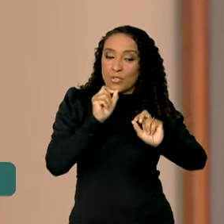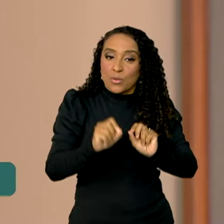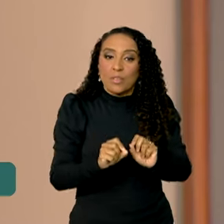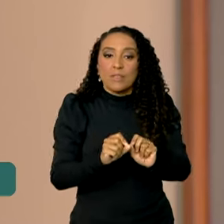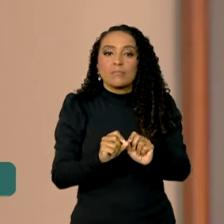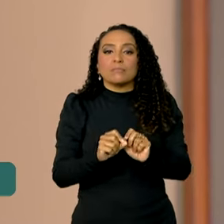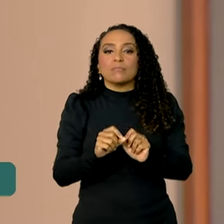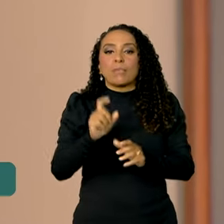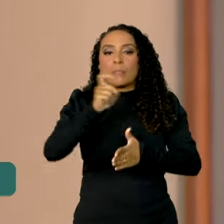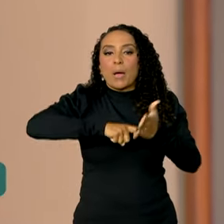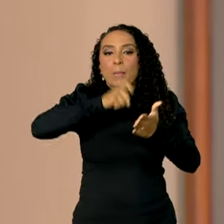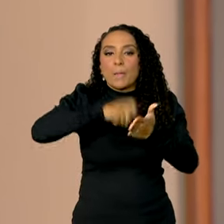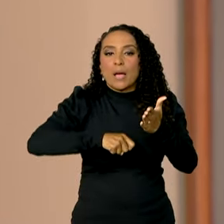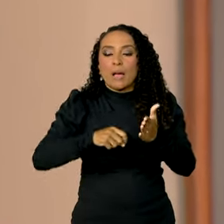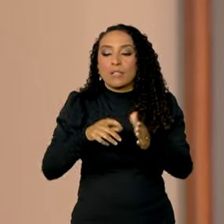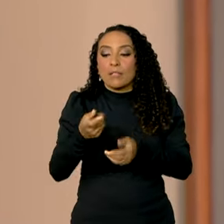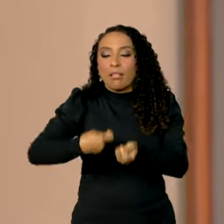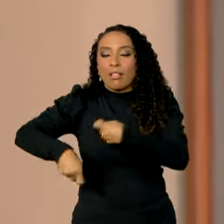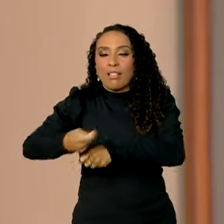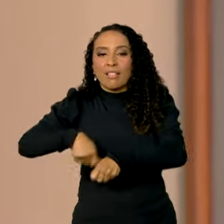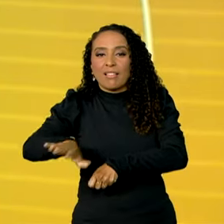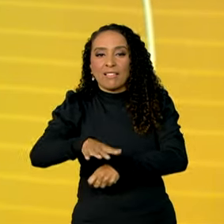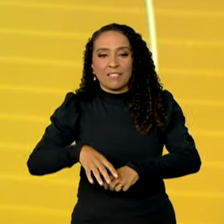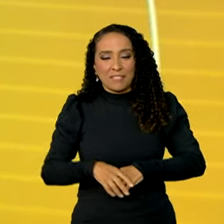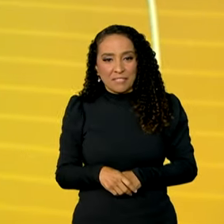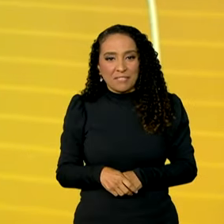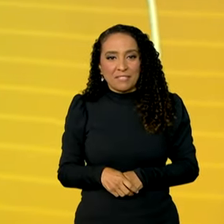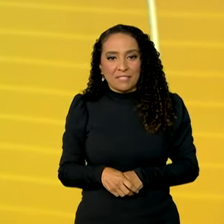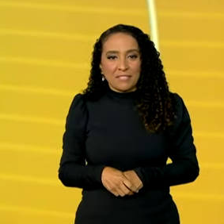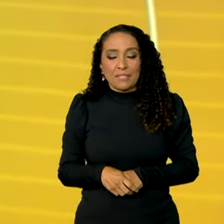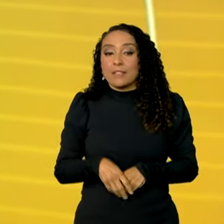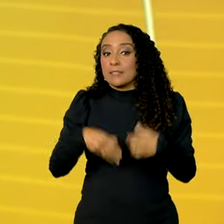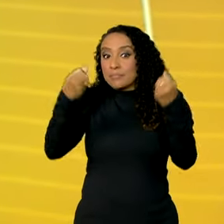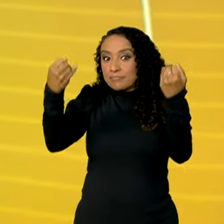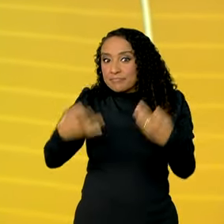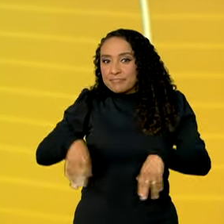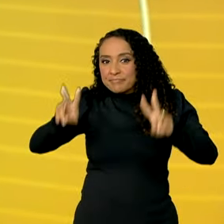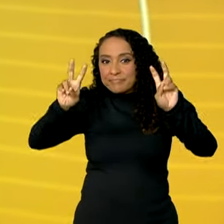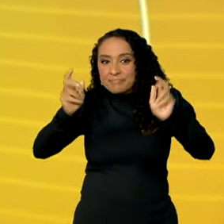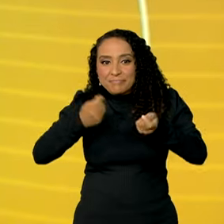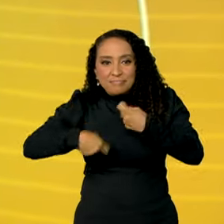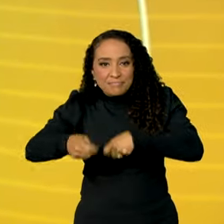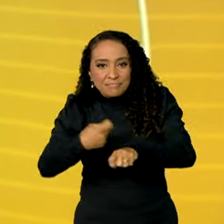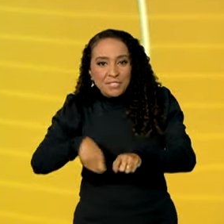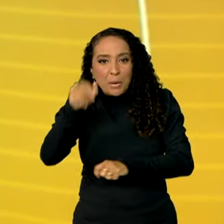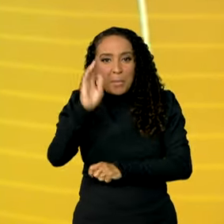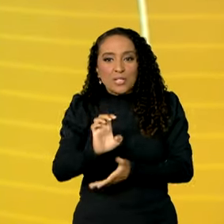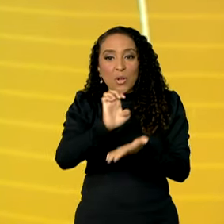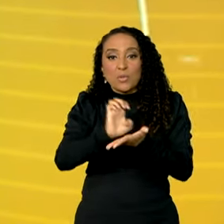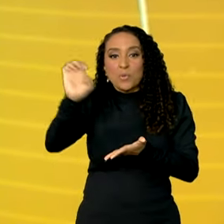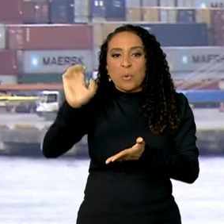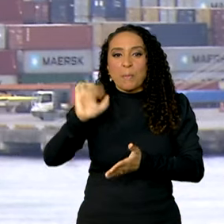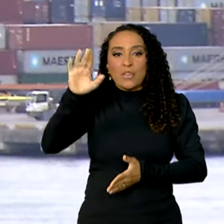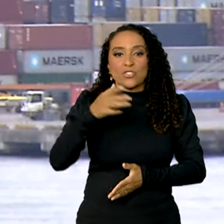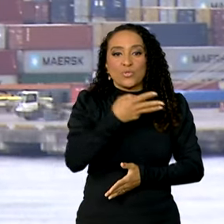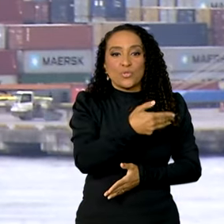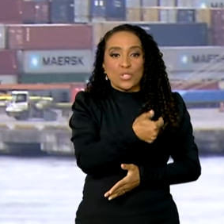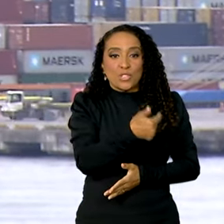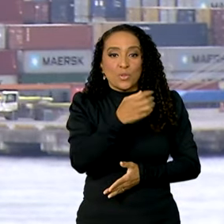para as tarifas cobradas no mercado. E por falar em economia, o Brasil exportou mais de